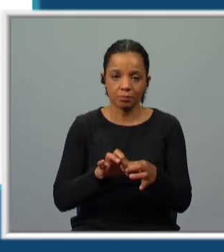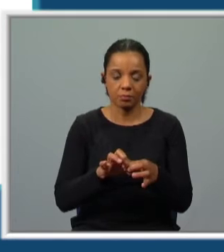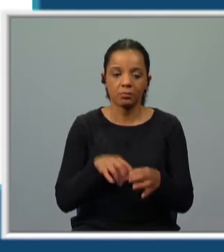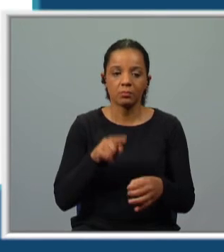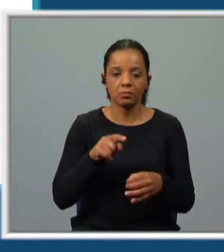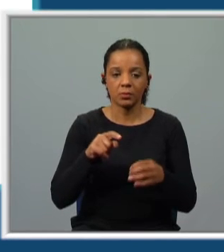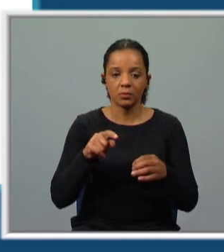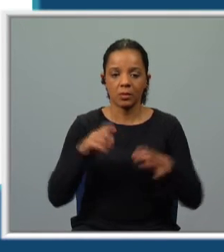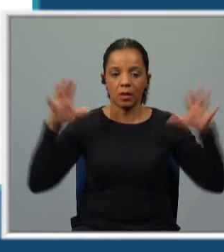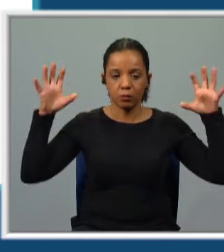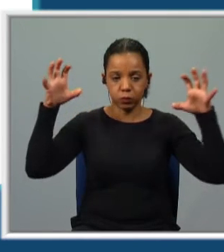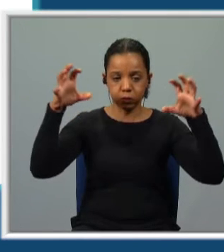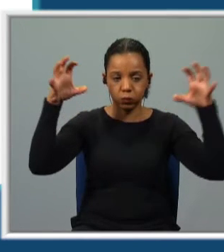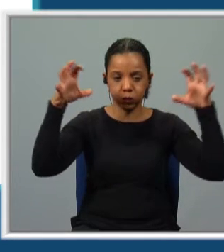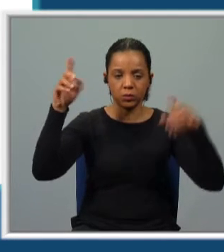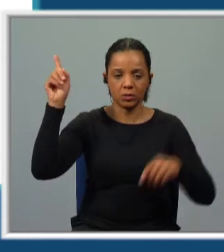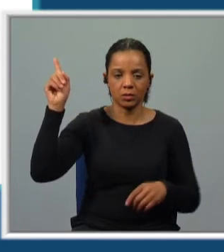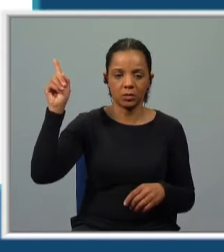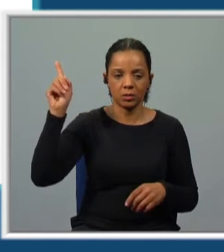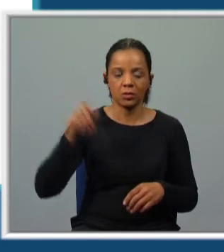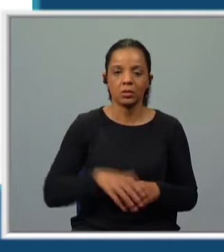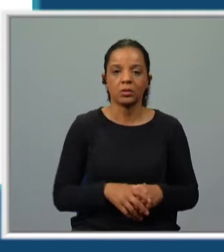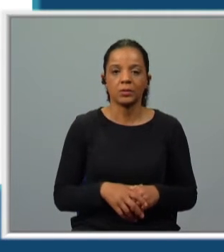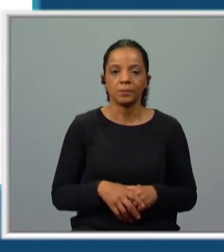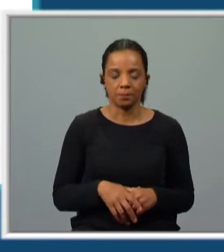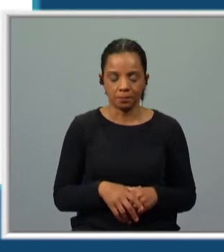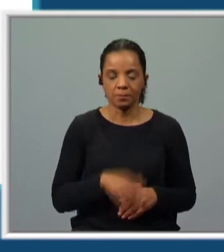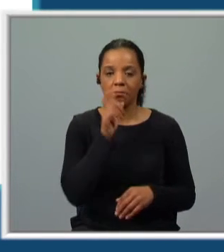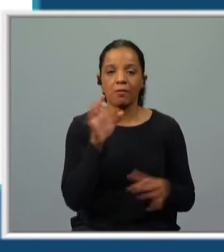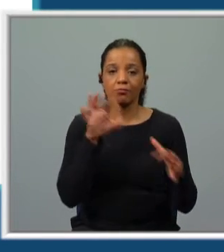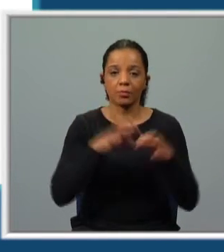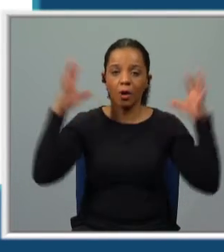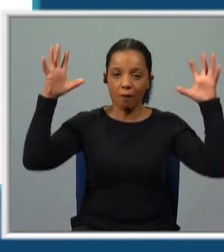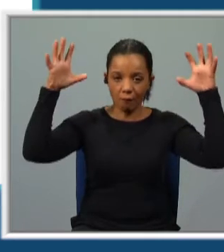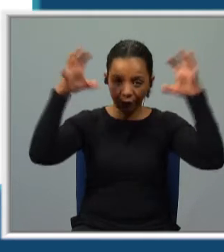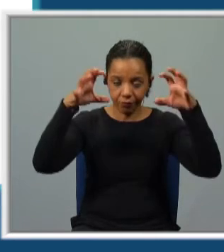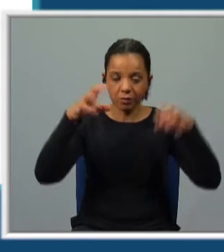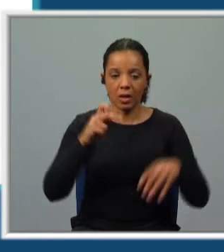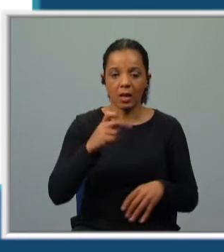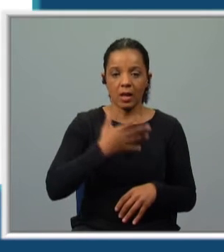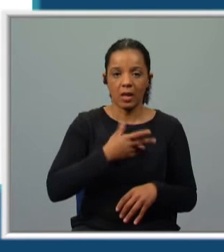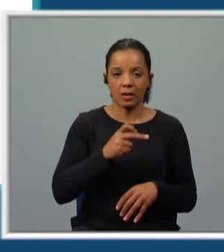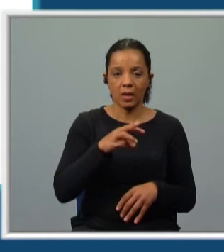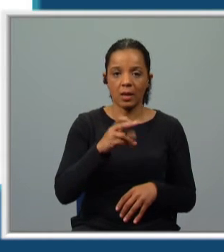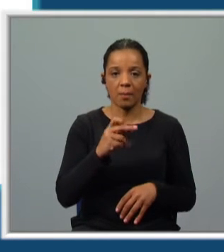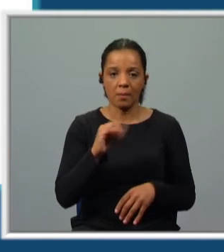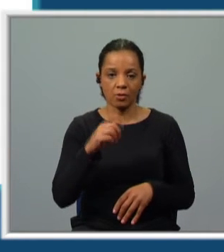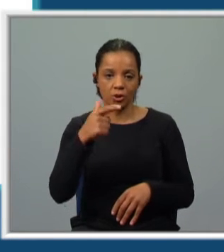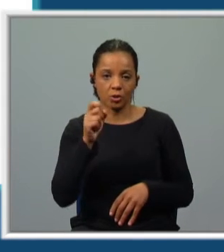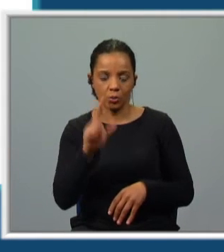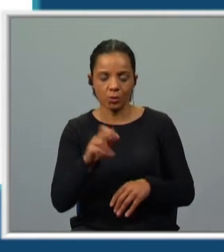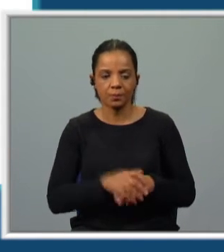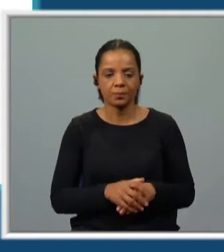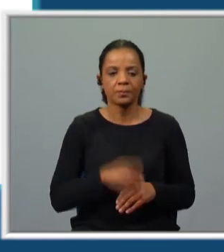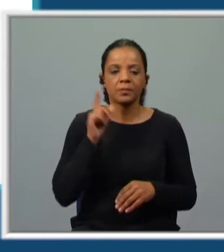Avantesma. Demónio a damastouro. Um enorme vulto. E, mais uma vez, avantesma. E mostrengo. Mostrengo que se